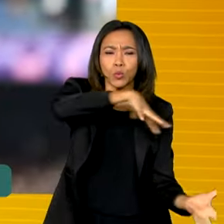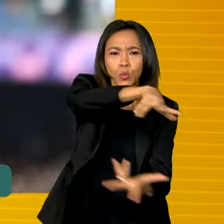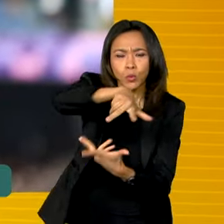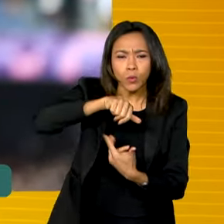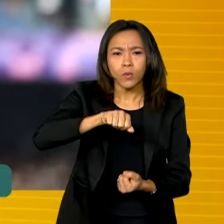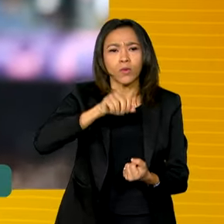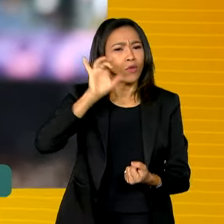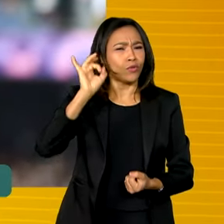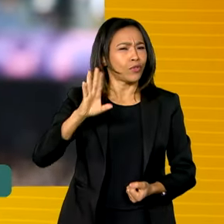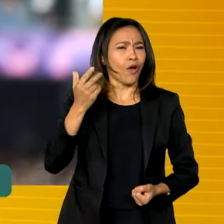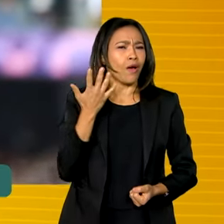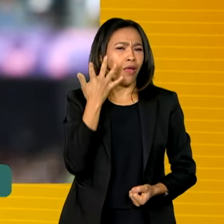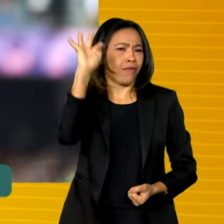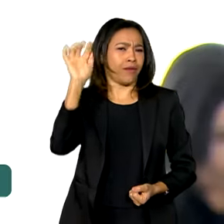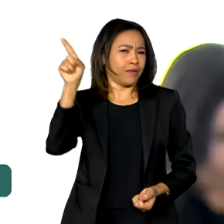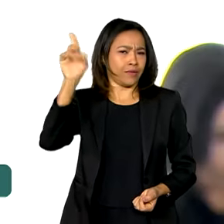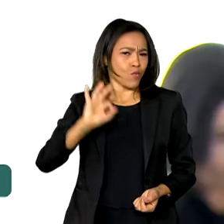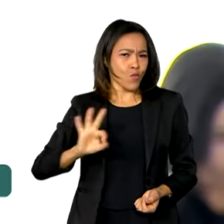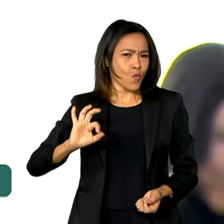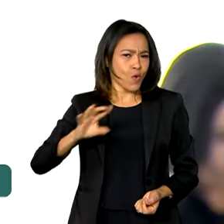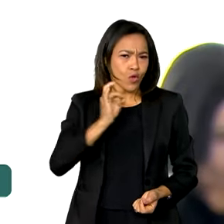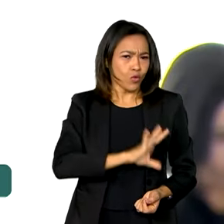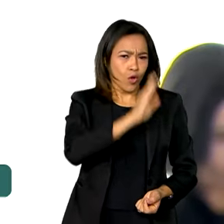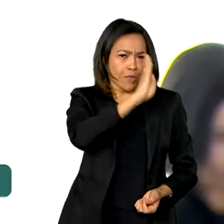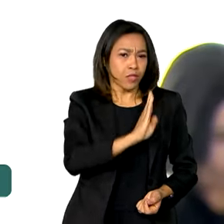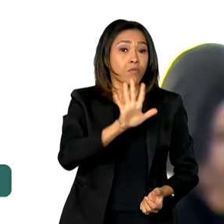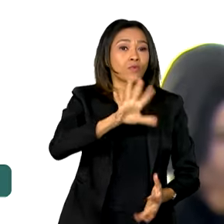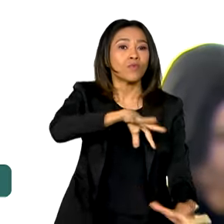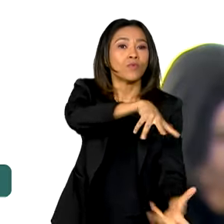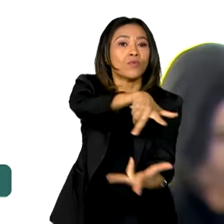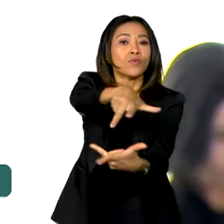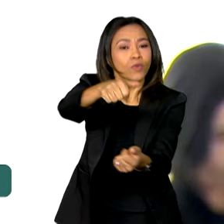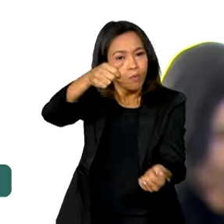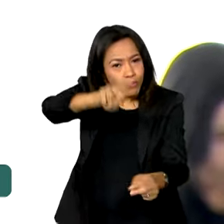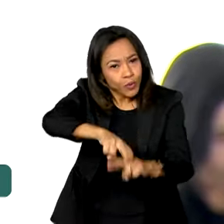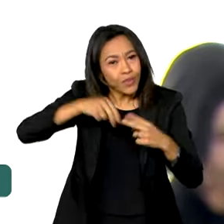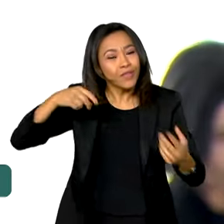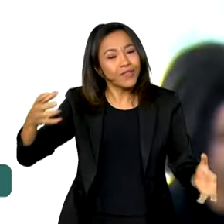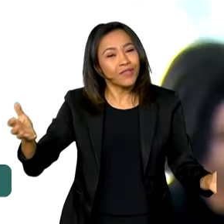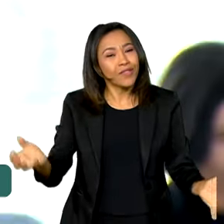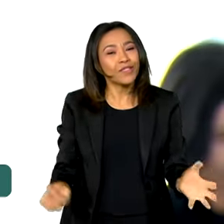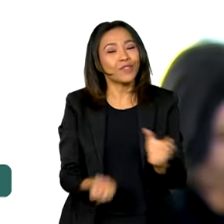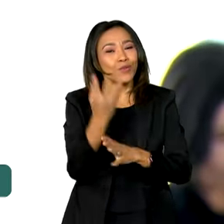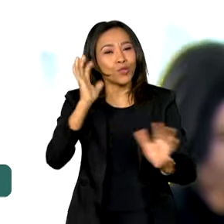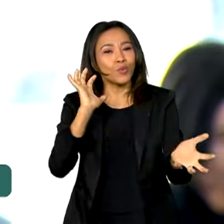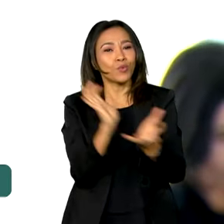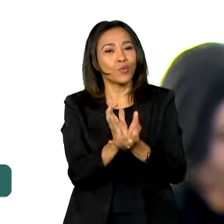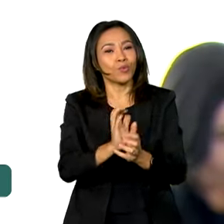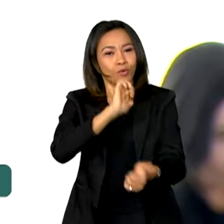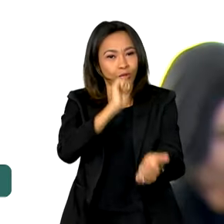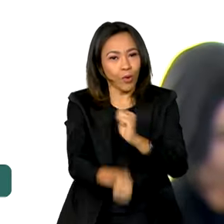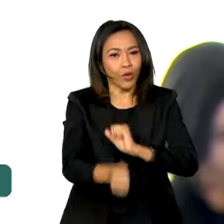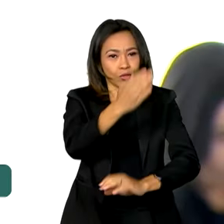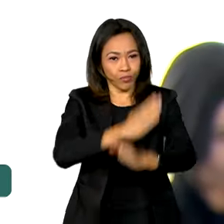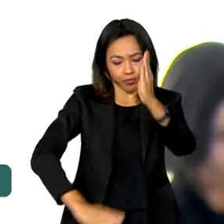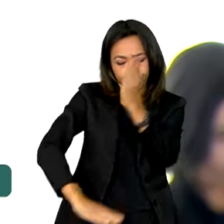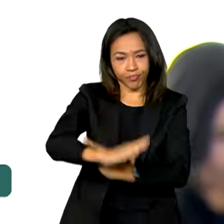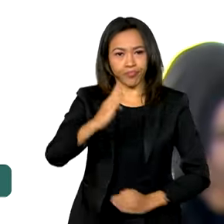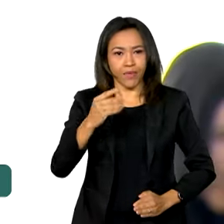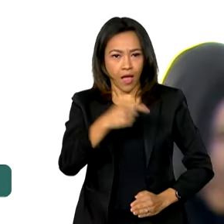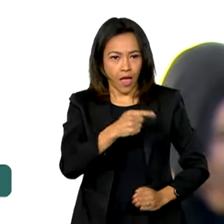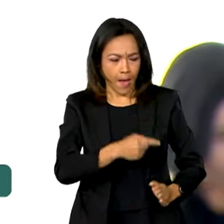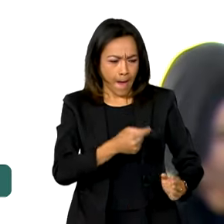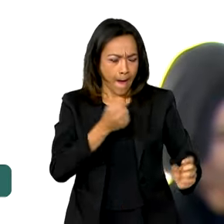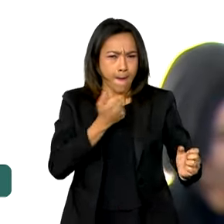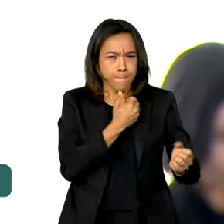só em Paris, não só na França, não só no Brasil, mas no mundo inteiro. É para isso que existem os Jogos Paralímpicos também. É o alto rendimento